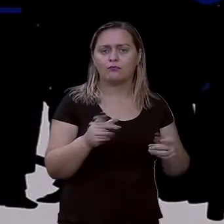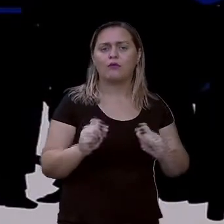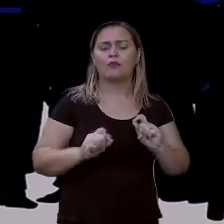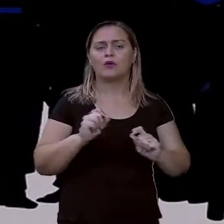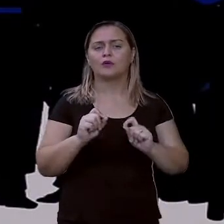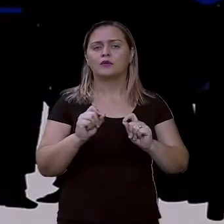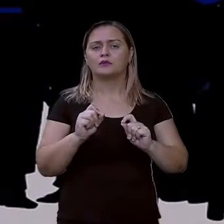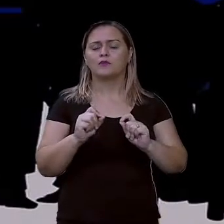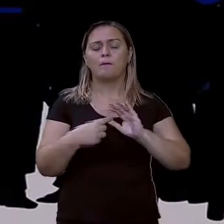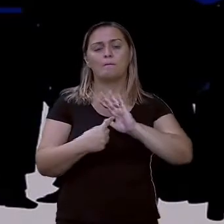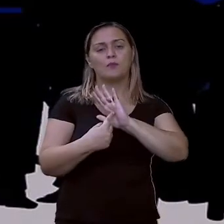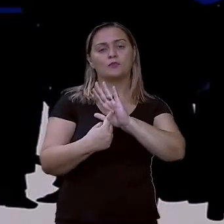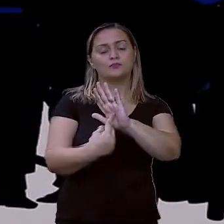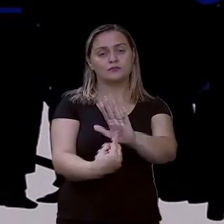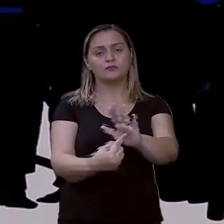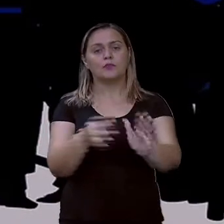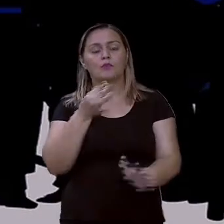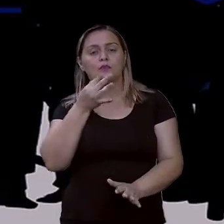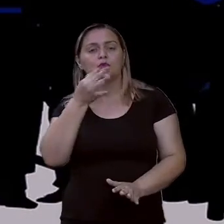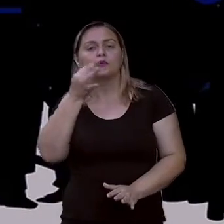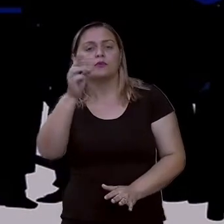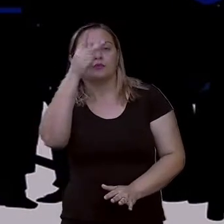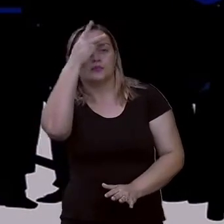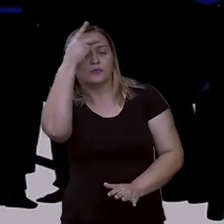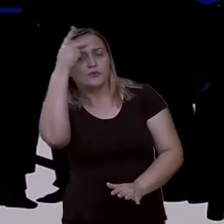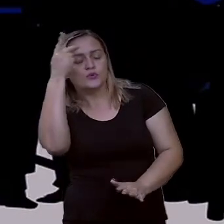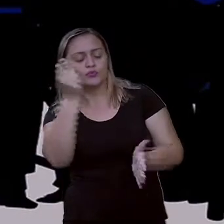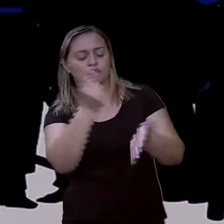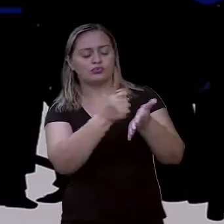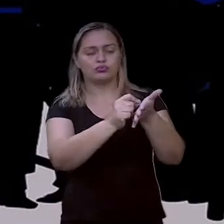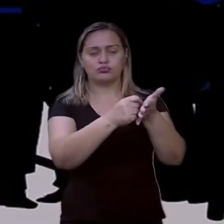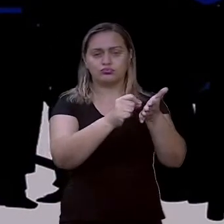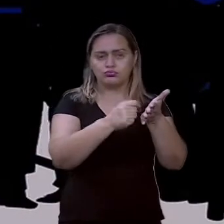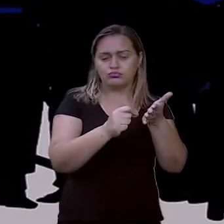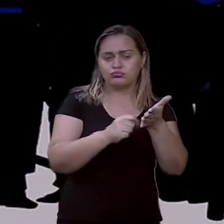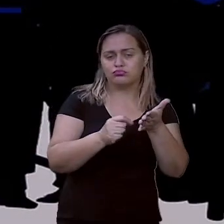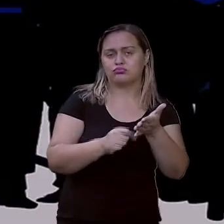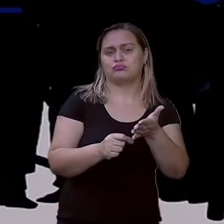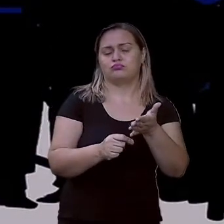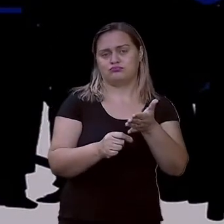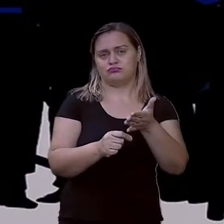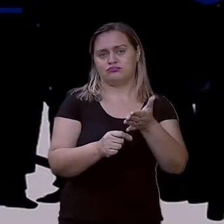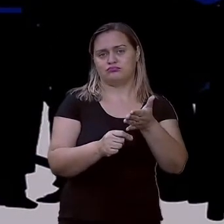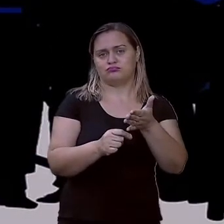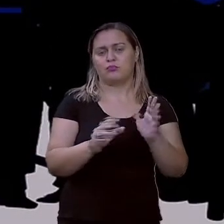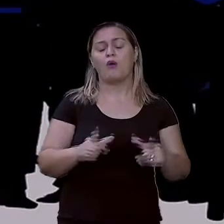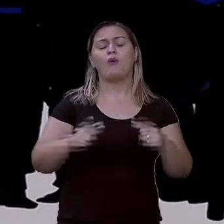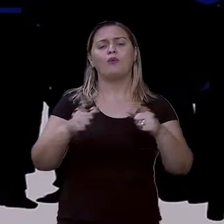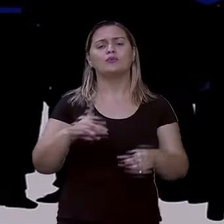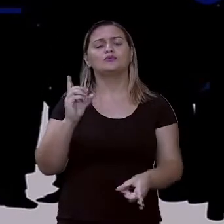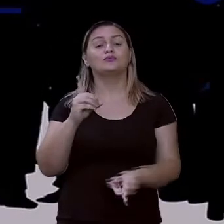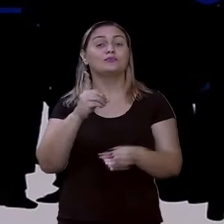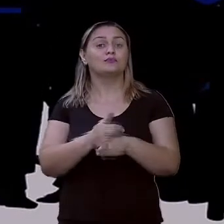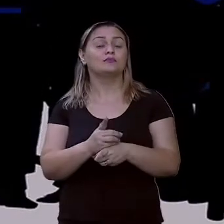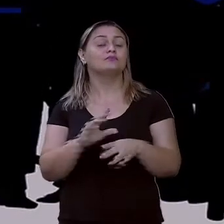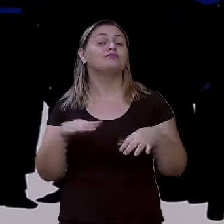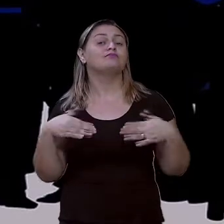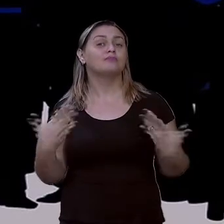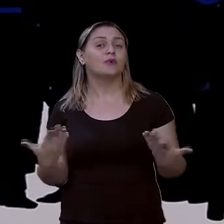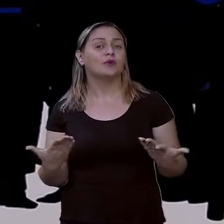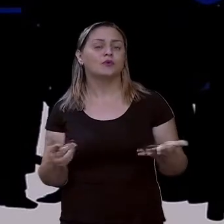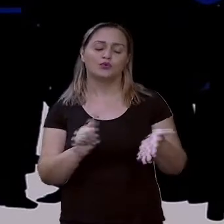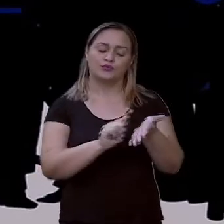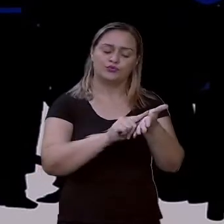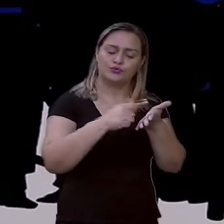transmitir a opinião do autor e o seu posicionamento. E onde nós podemos encontrar um artigo de opinião? Além de